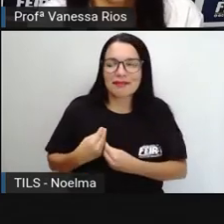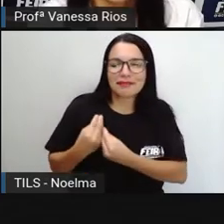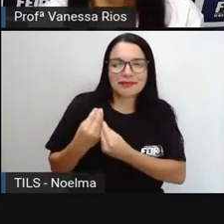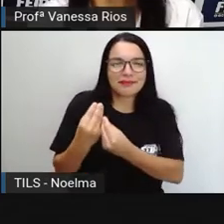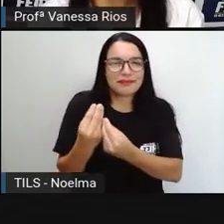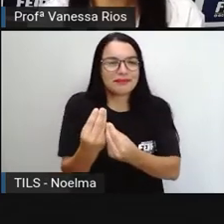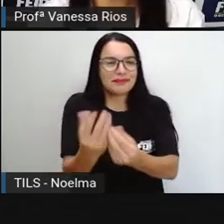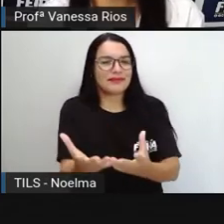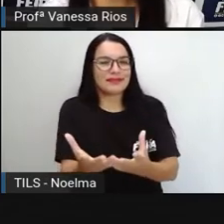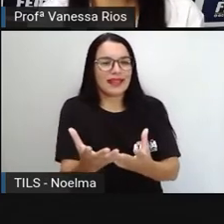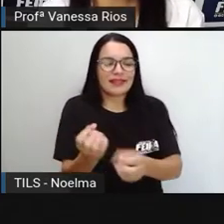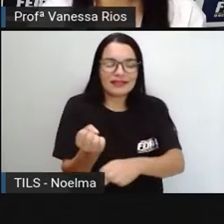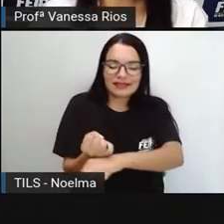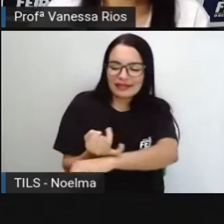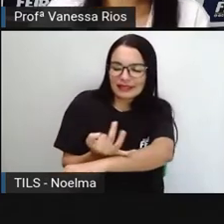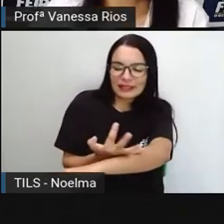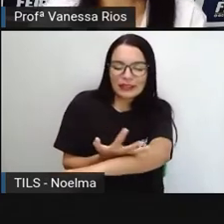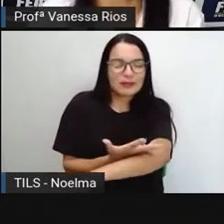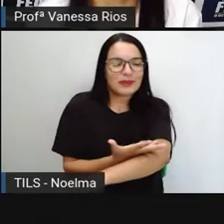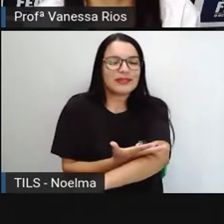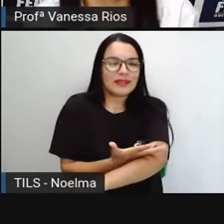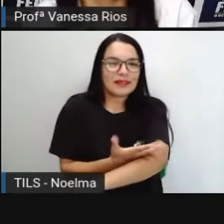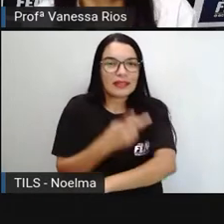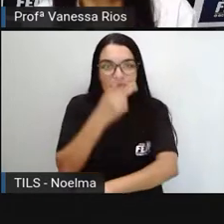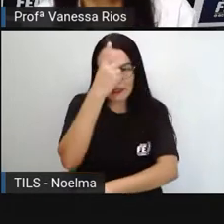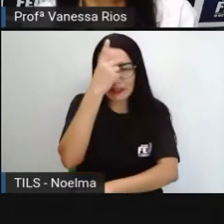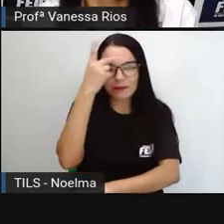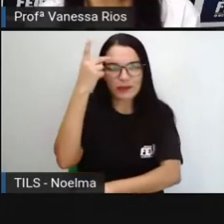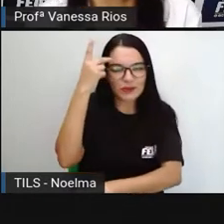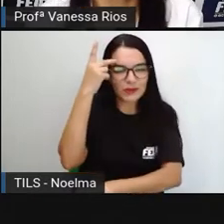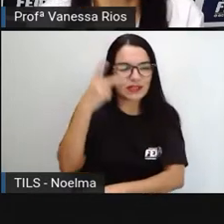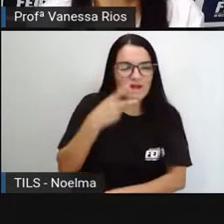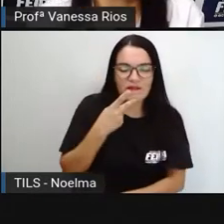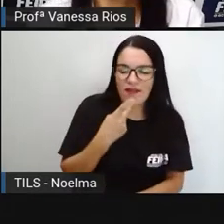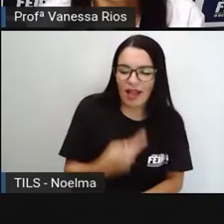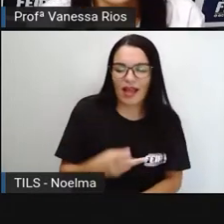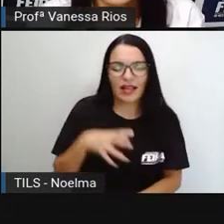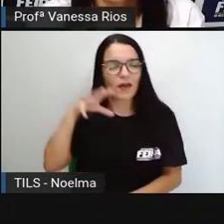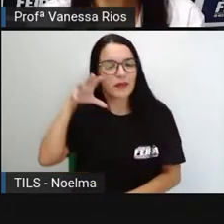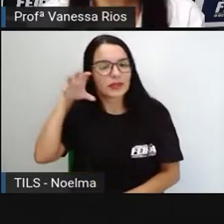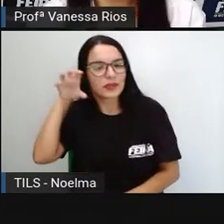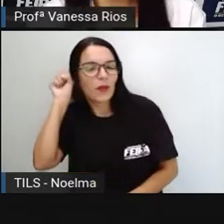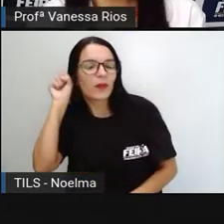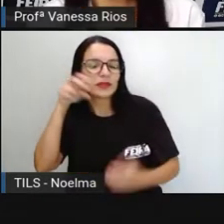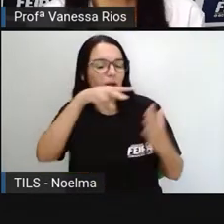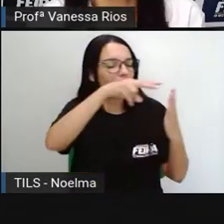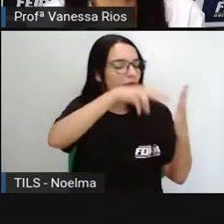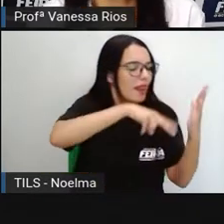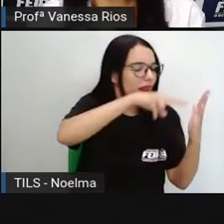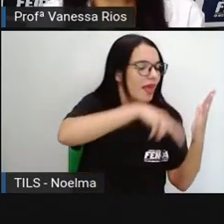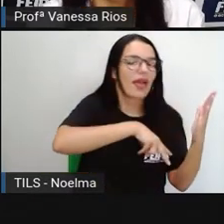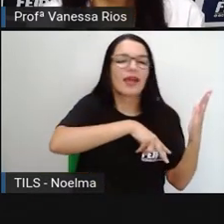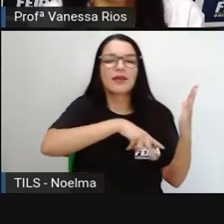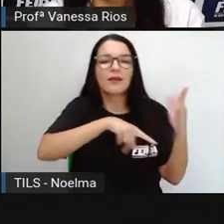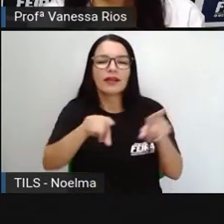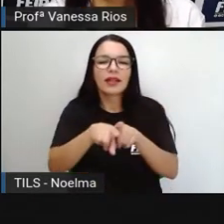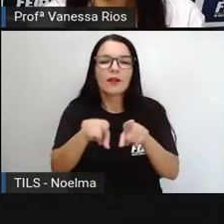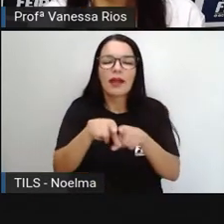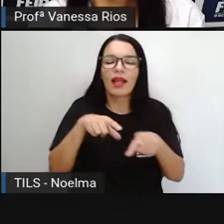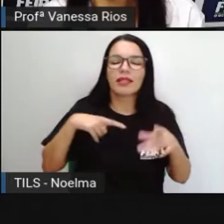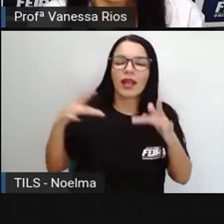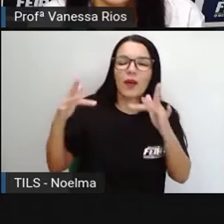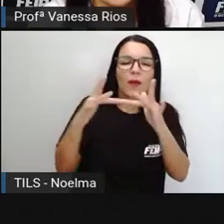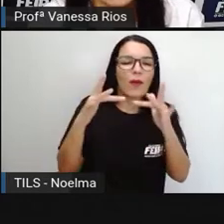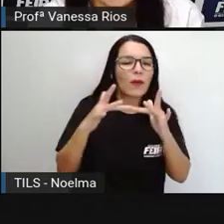de alegria para as pessoas que falam, para as pessoas que escutam, para as pessoas que leem, para as pessoas que têm contato com